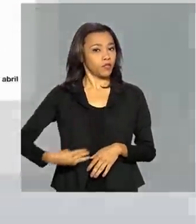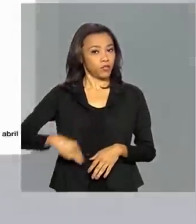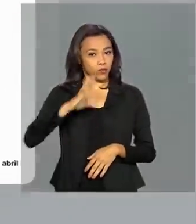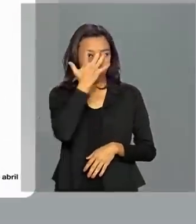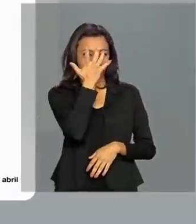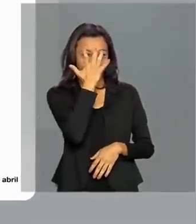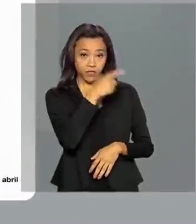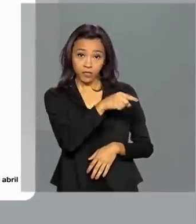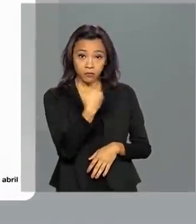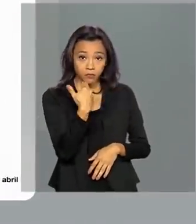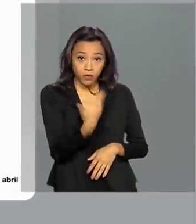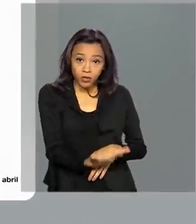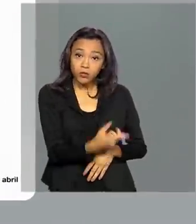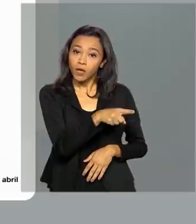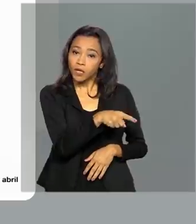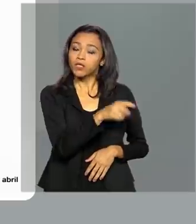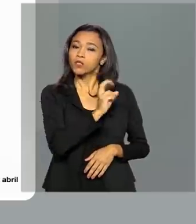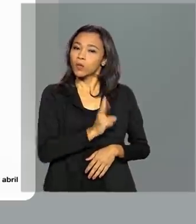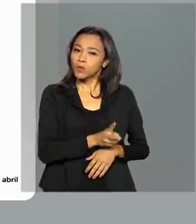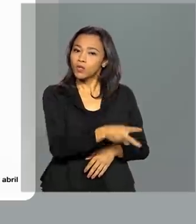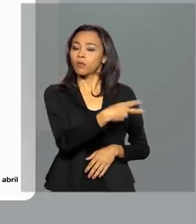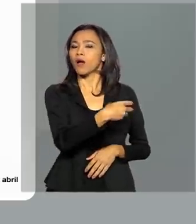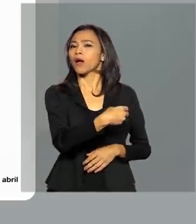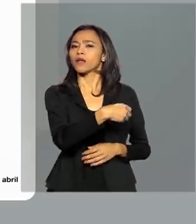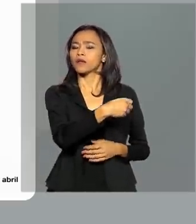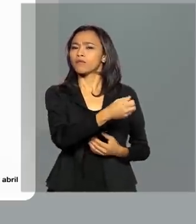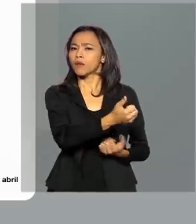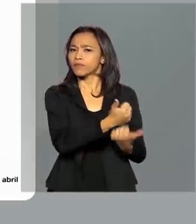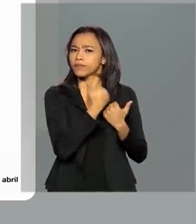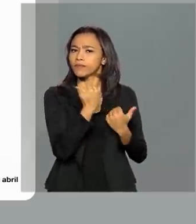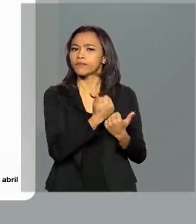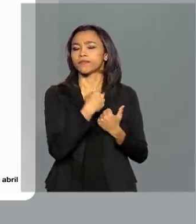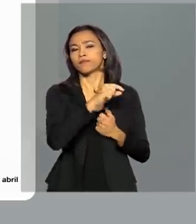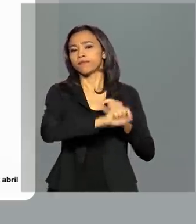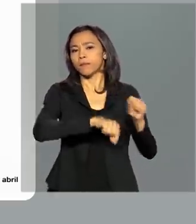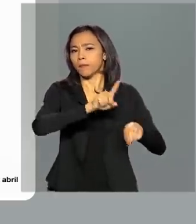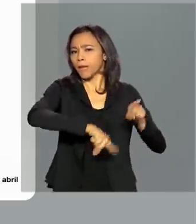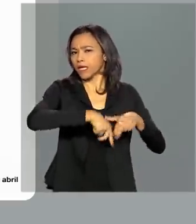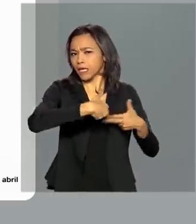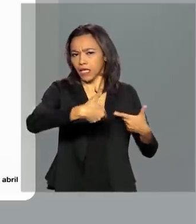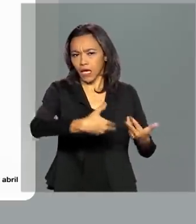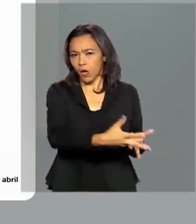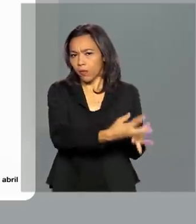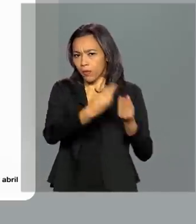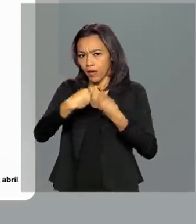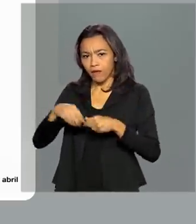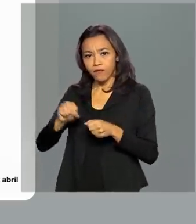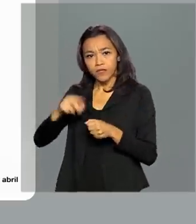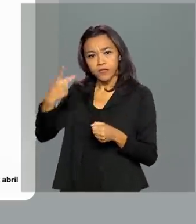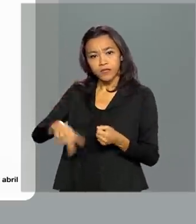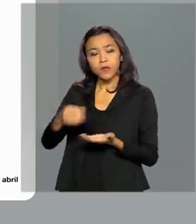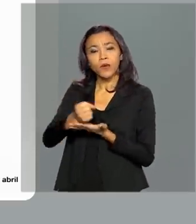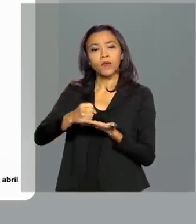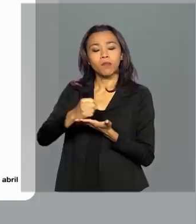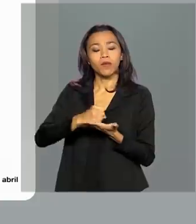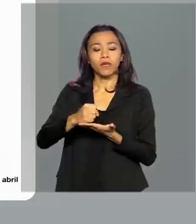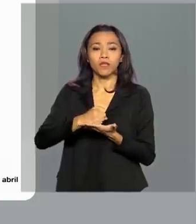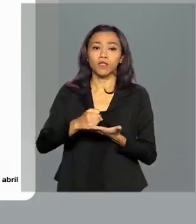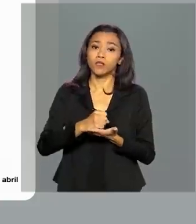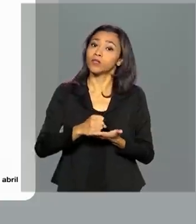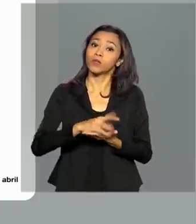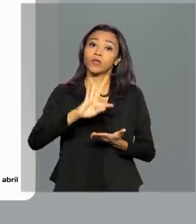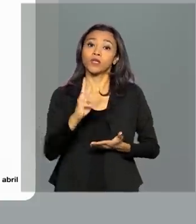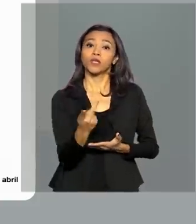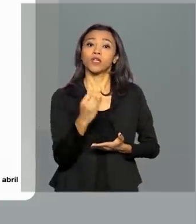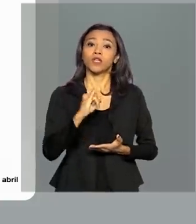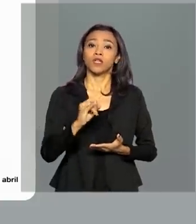a continuidade do fornecimento de insumos farmacêuticos para a produção da hidroxicloroquina. O presidente Jair